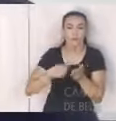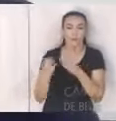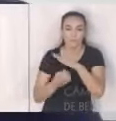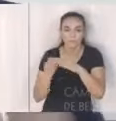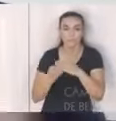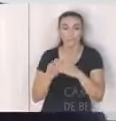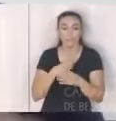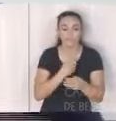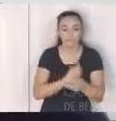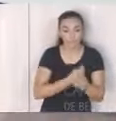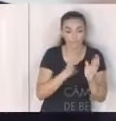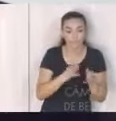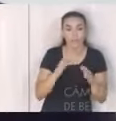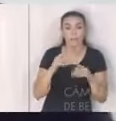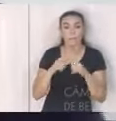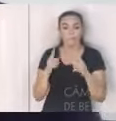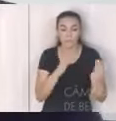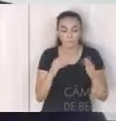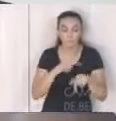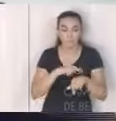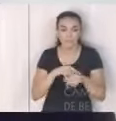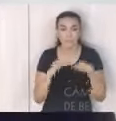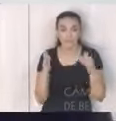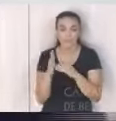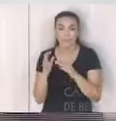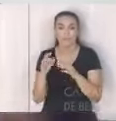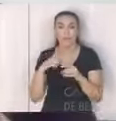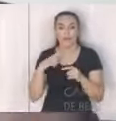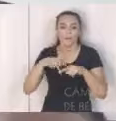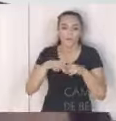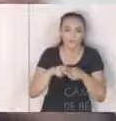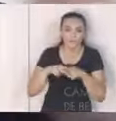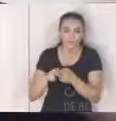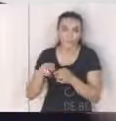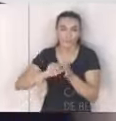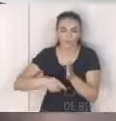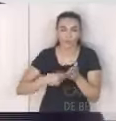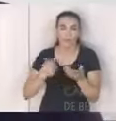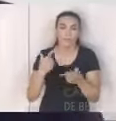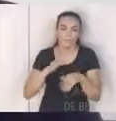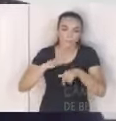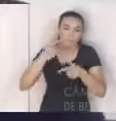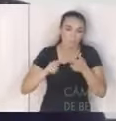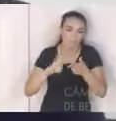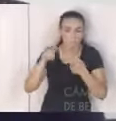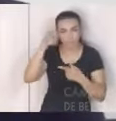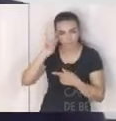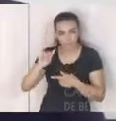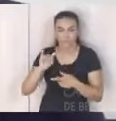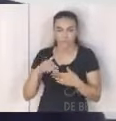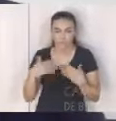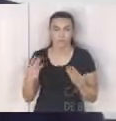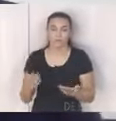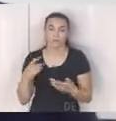funcionando e o prazo correndo reajuste de contrato e estamos cheios de problemas na justiça então